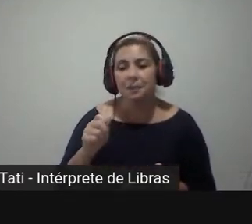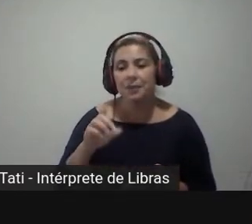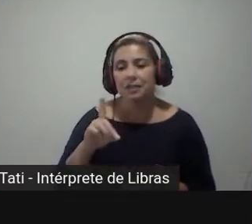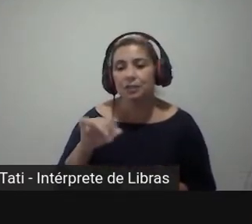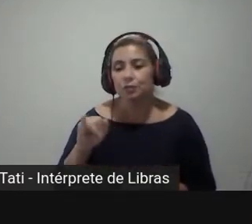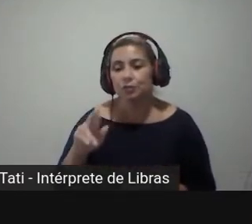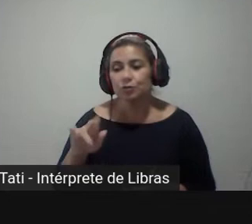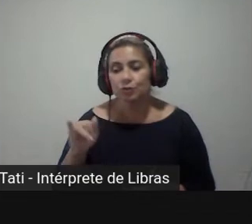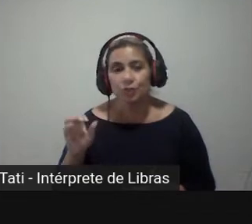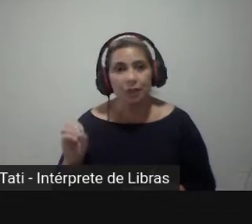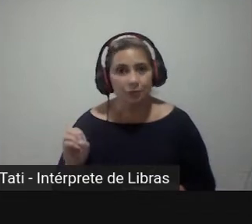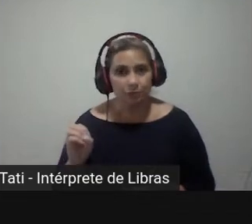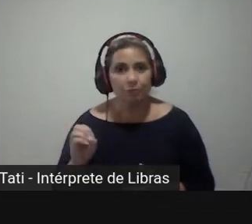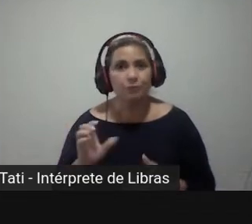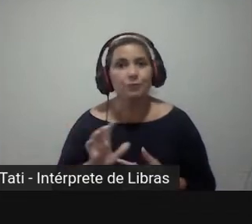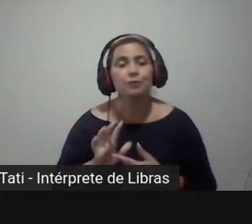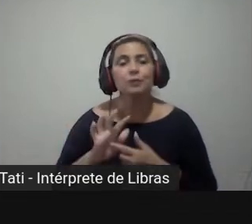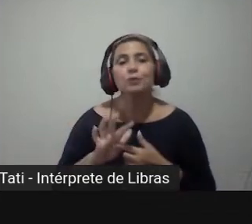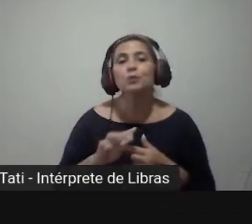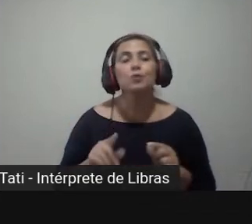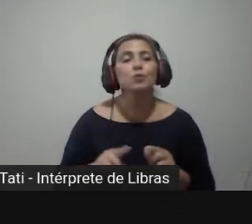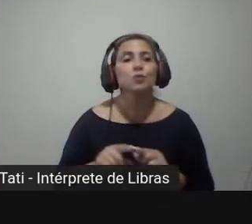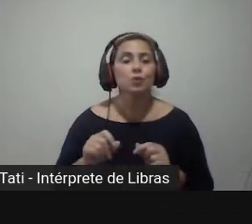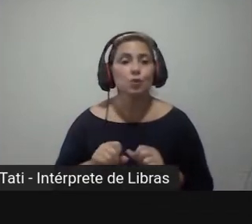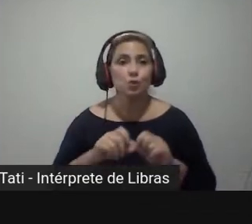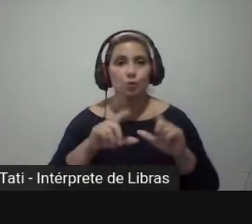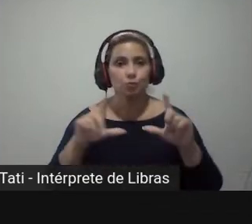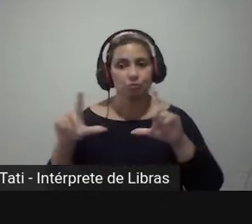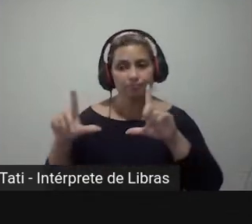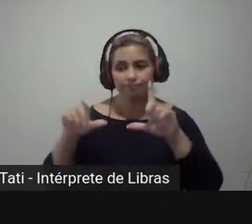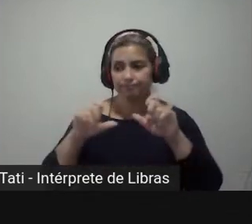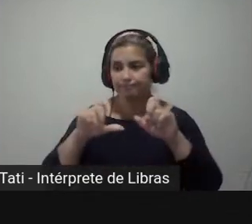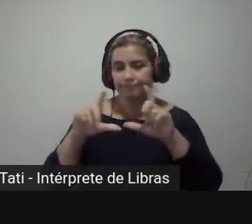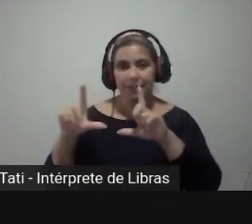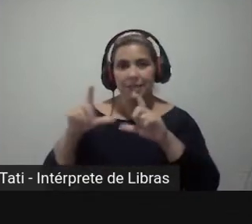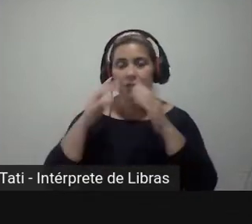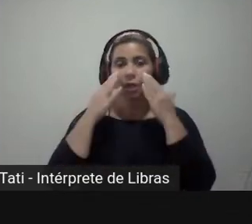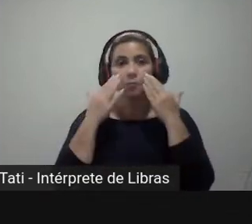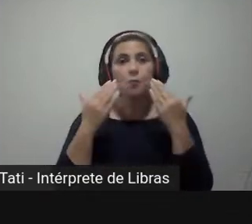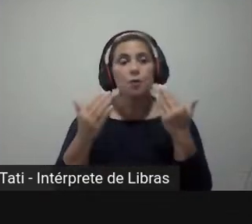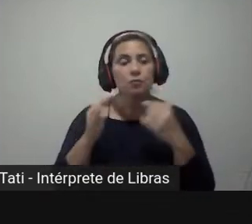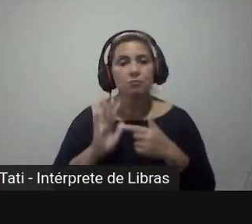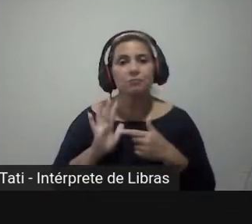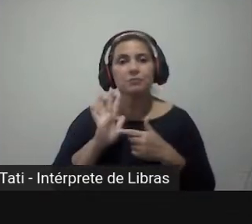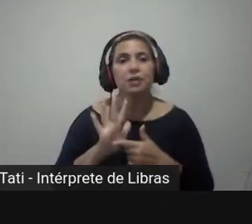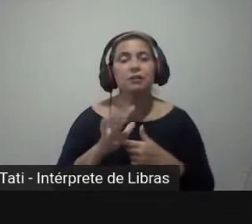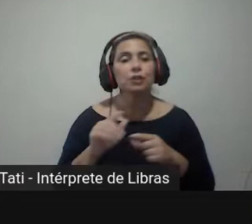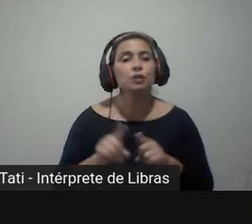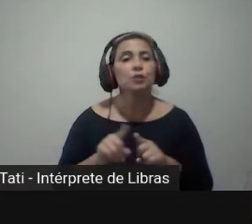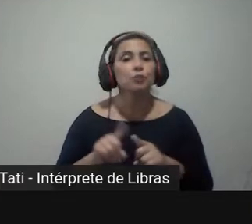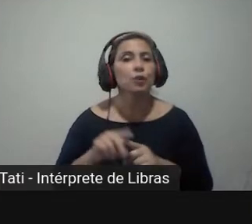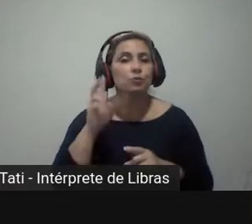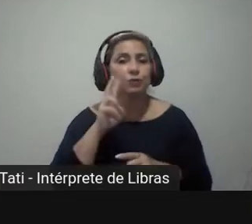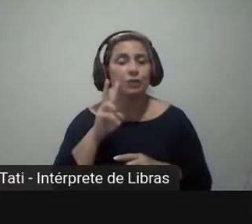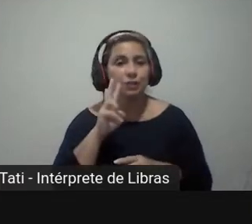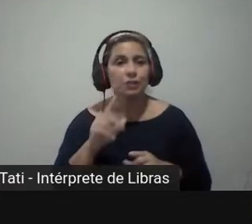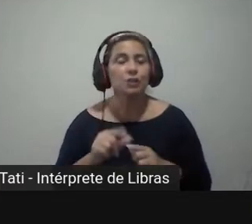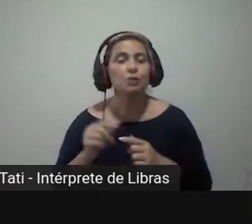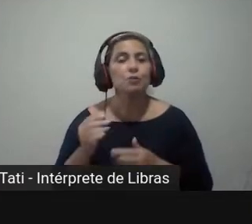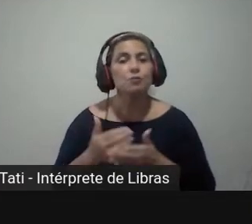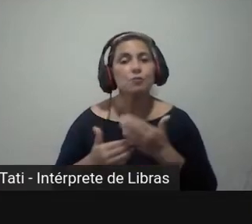passar rapidamente para encerrar. O slide seguinte apresenta retomando o artigo do Garcia Marco